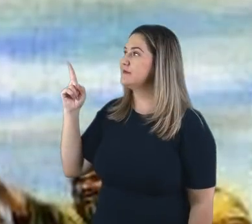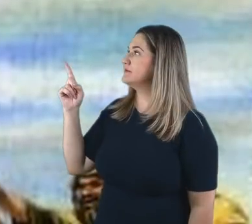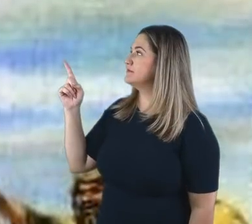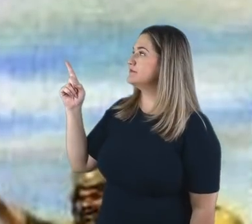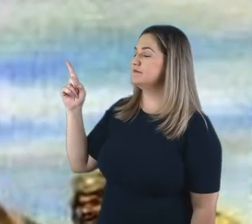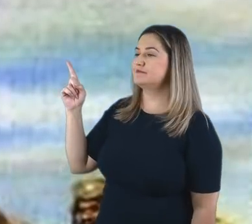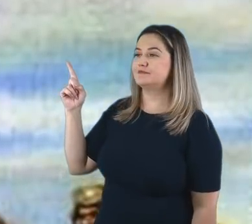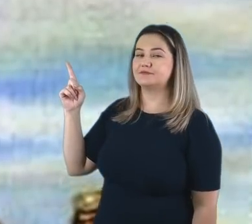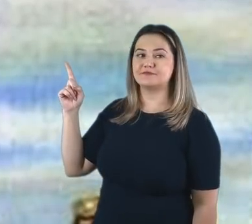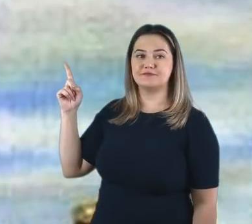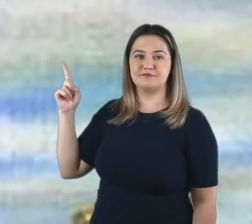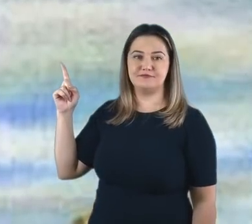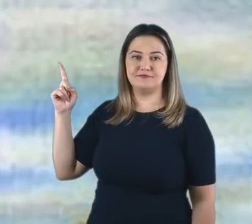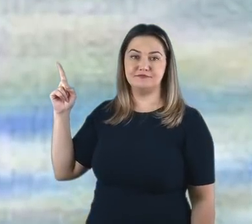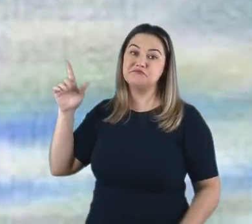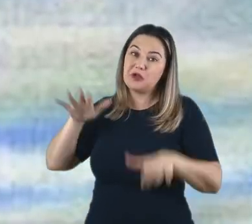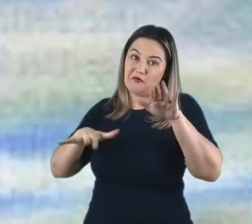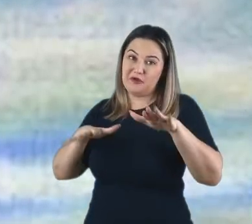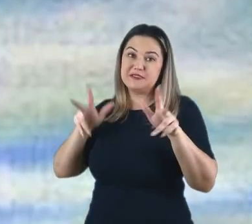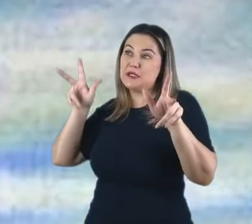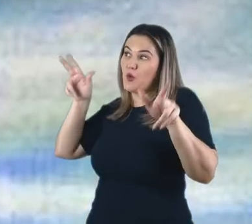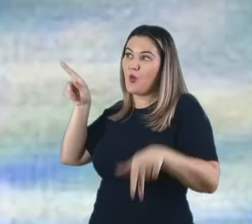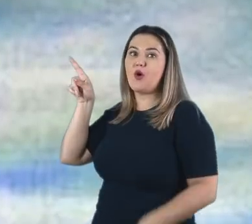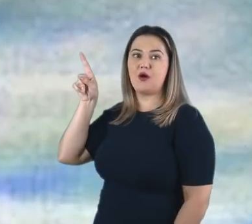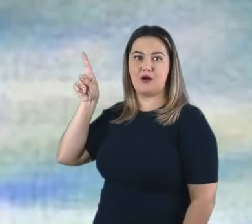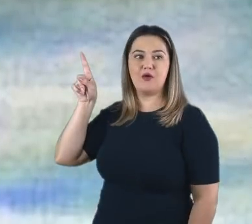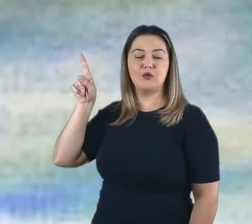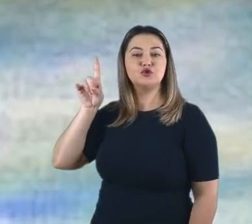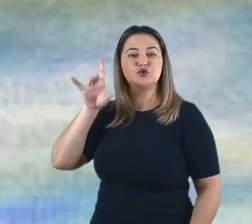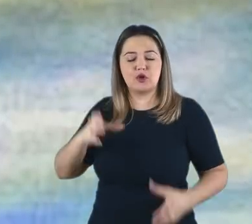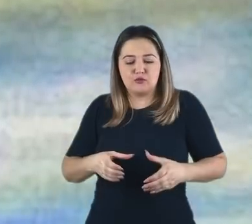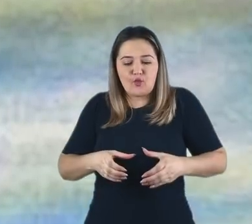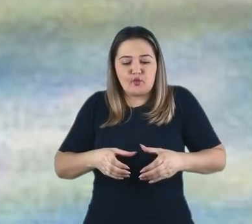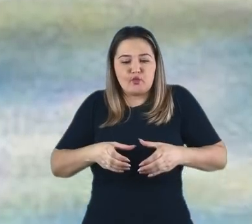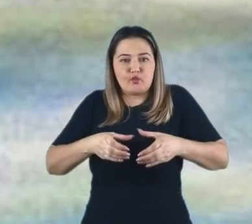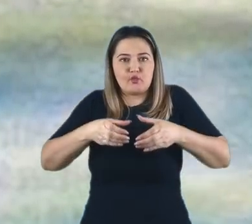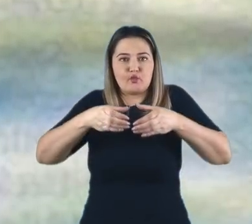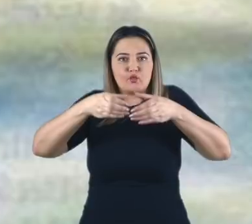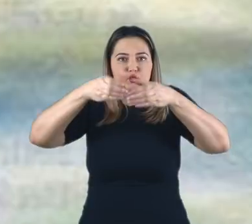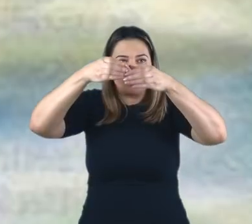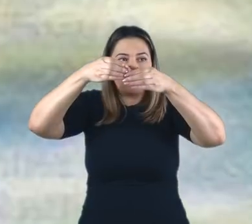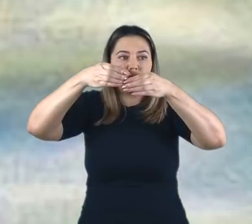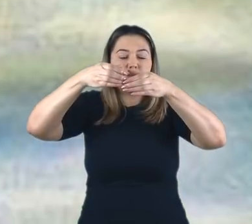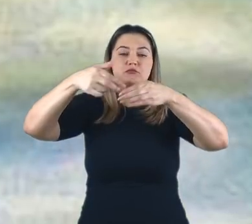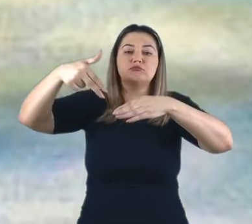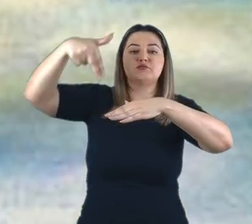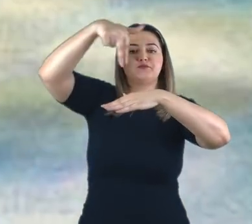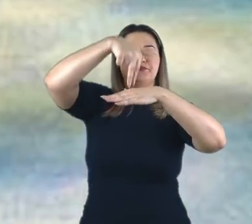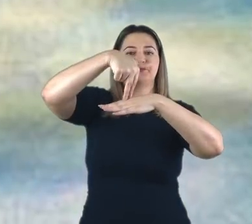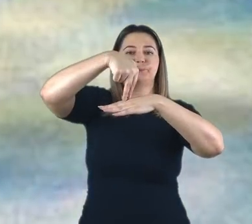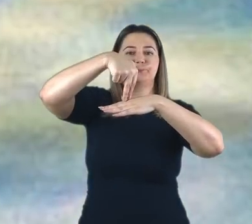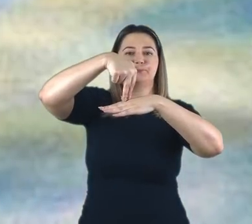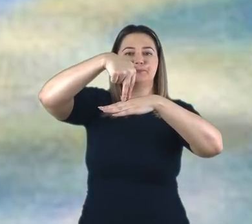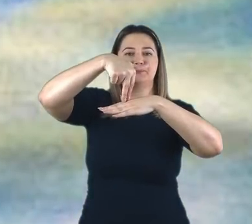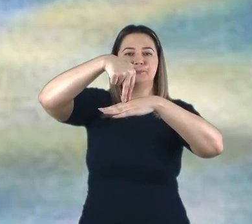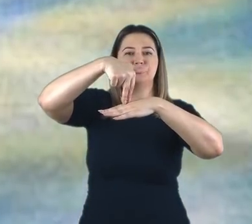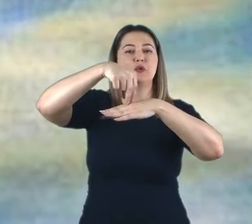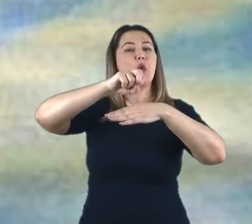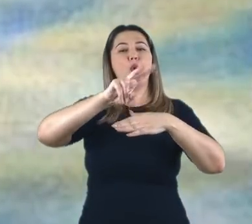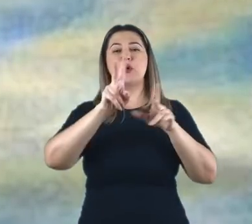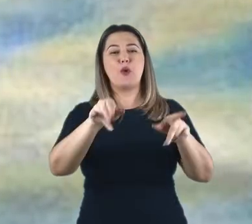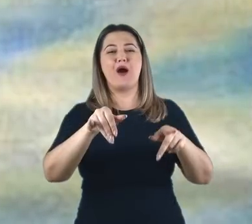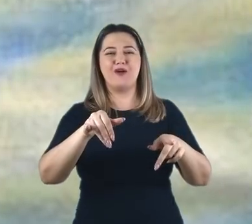imagem ou a estátua de Nabucodonosor fosse apenas um ídolo em cima de um pedestal ou, quem sabe, um